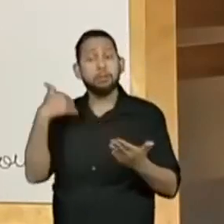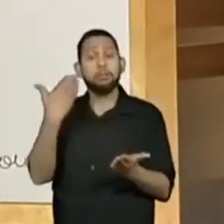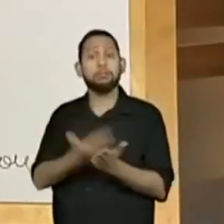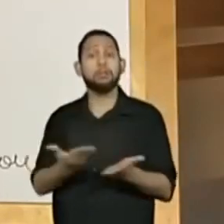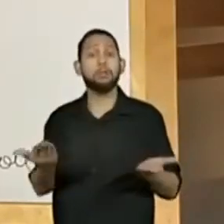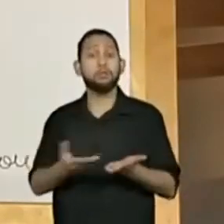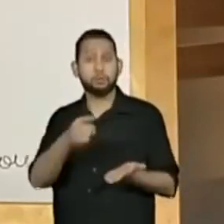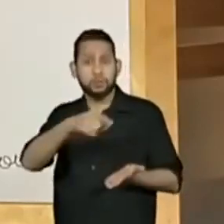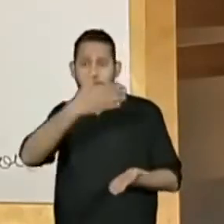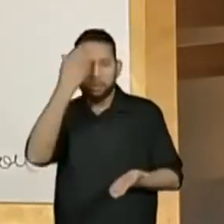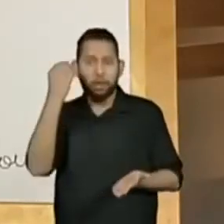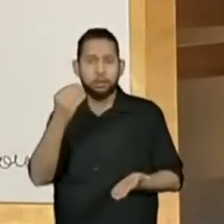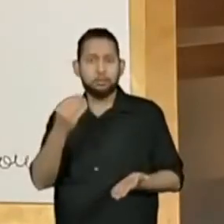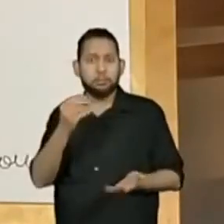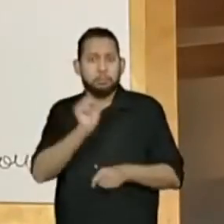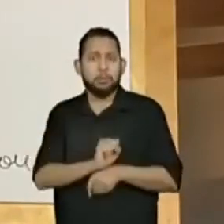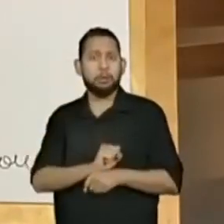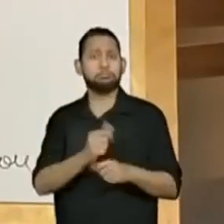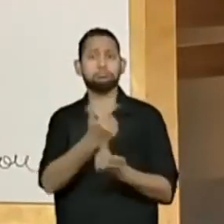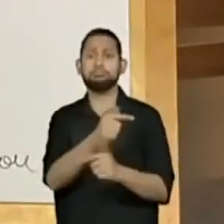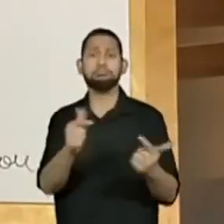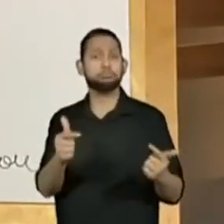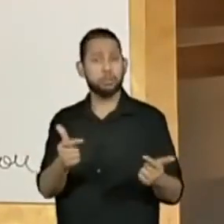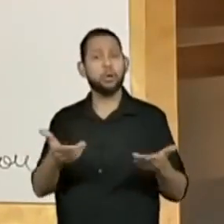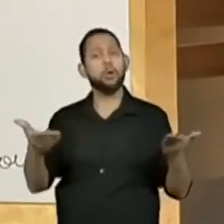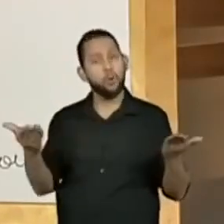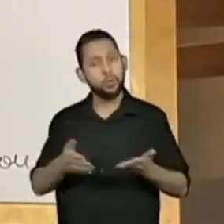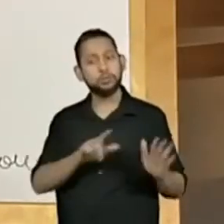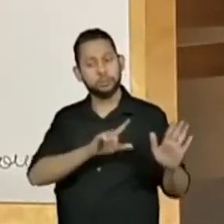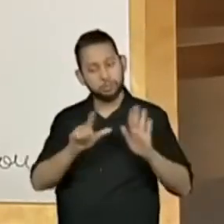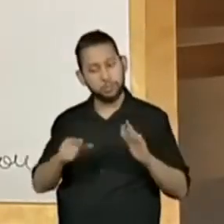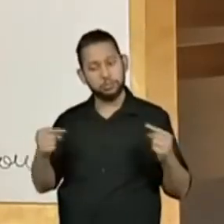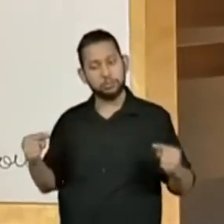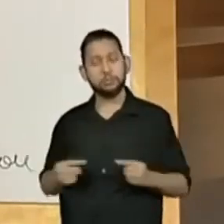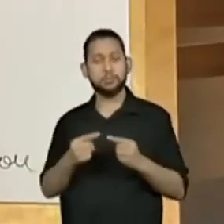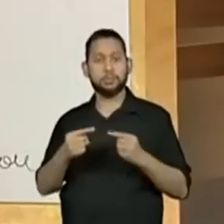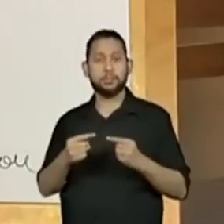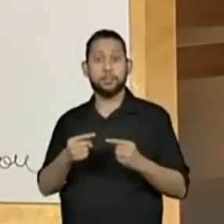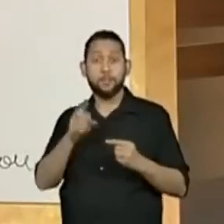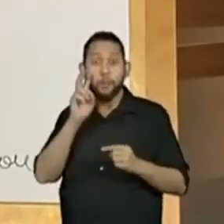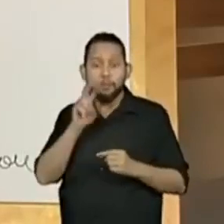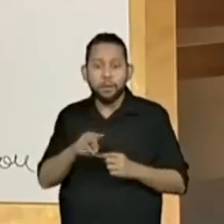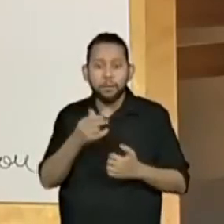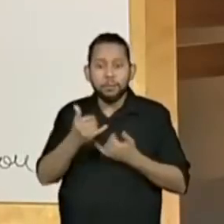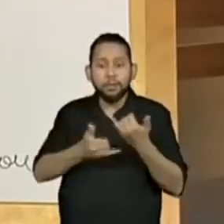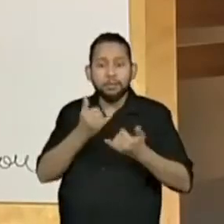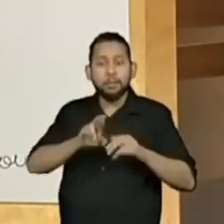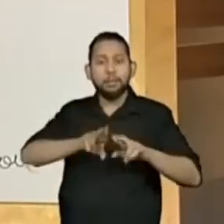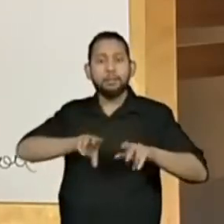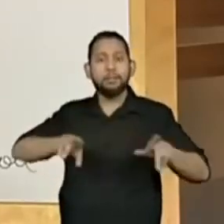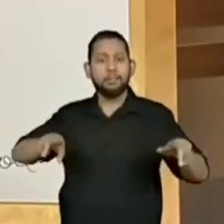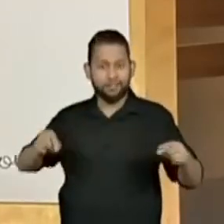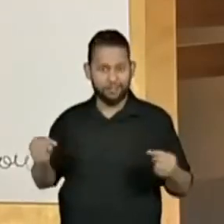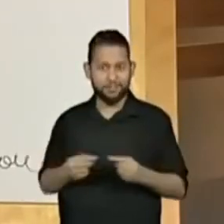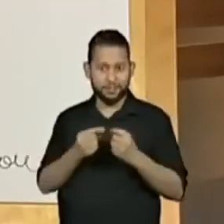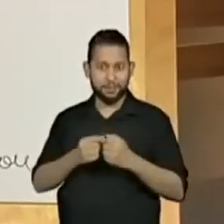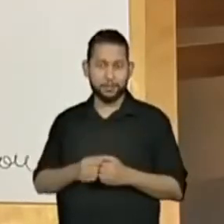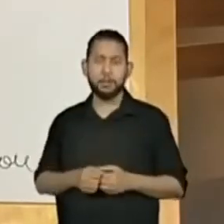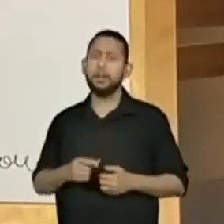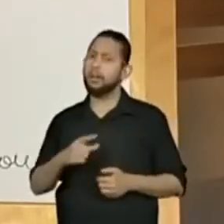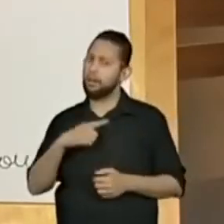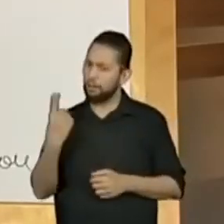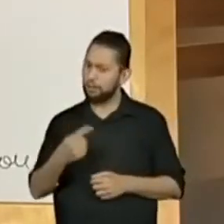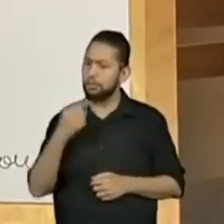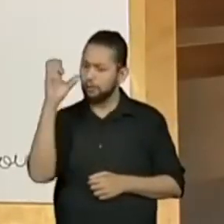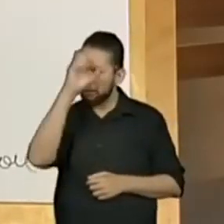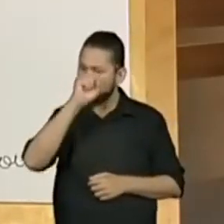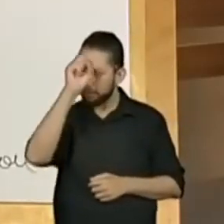esquecimento. Então, é isso que a gente vai trabalhar esta semana. A gente vai olhar para essas brincadeiras tradicionais. E quanta coisa a